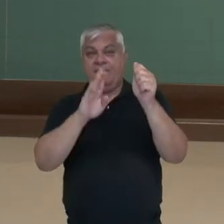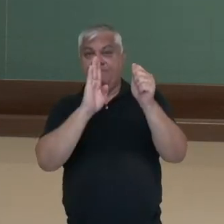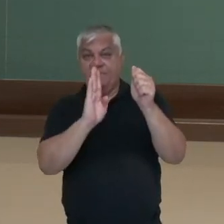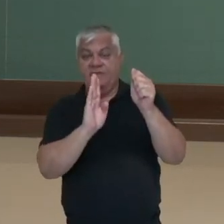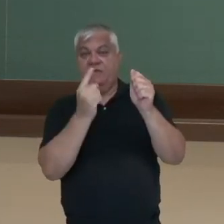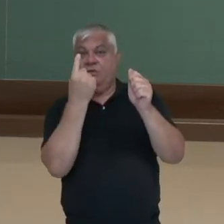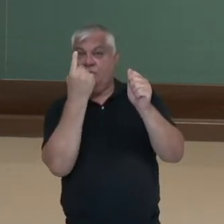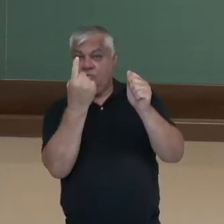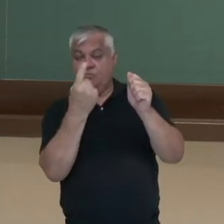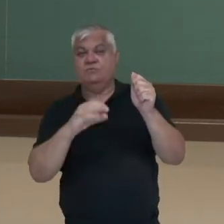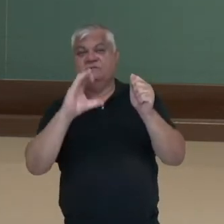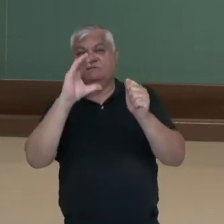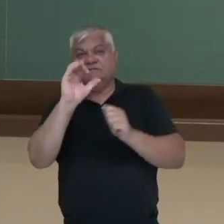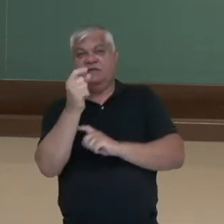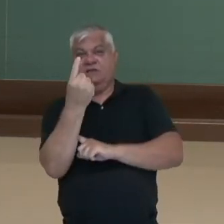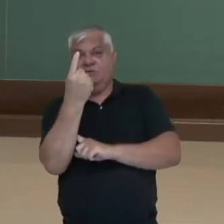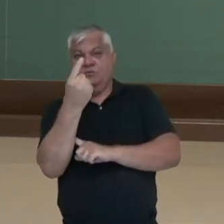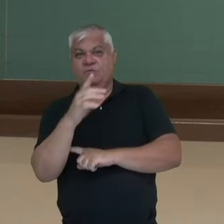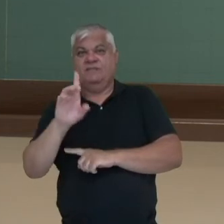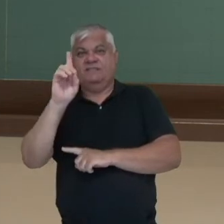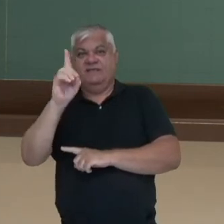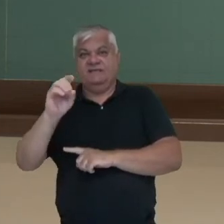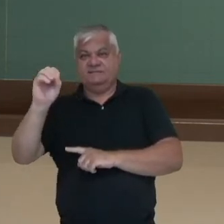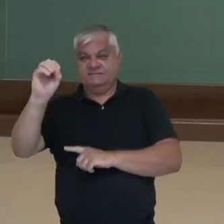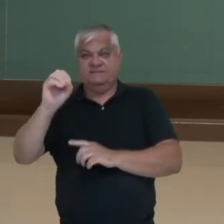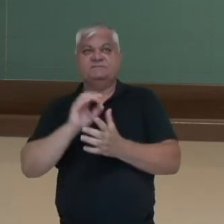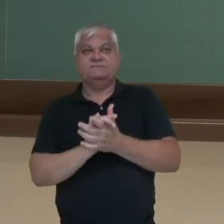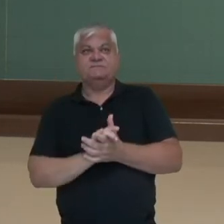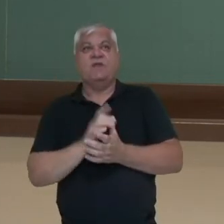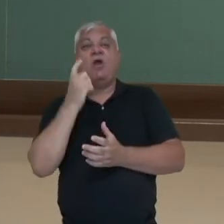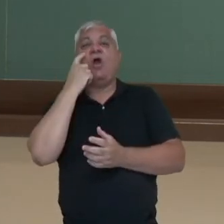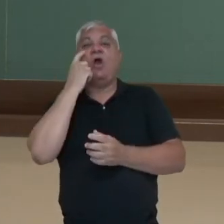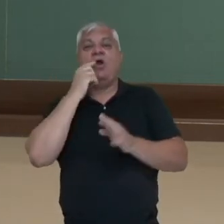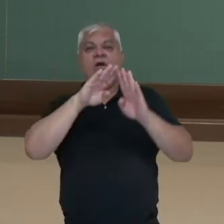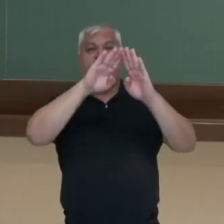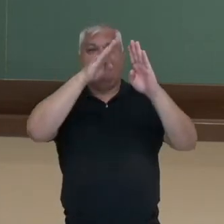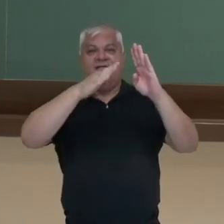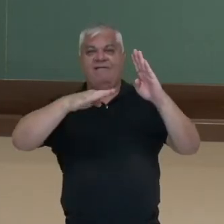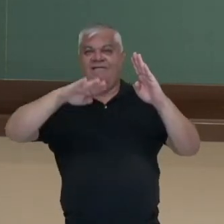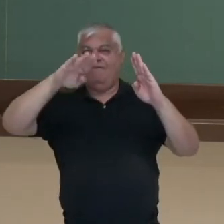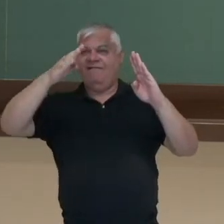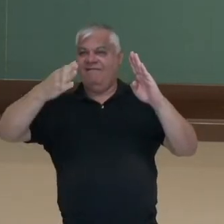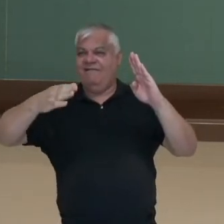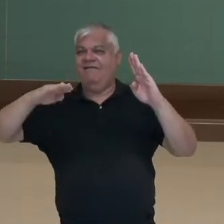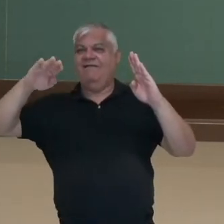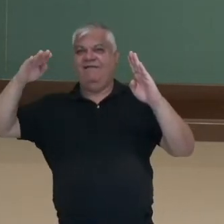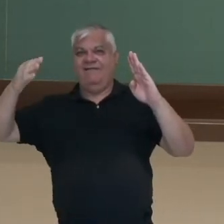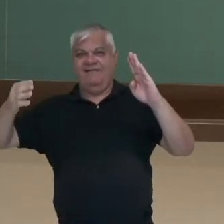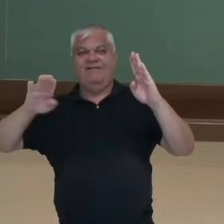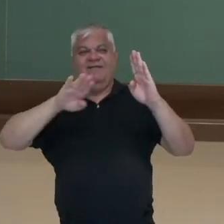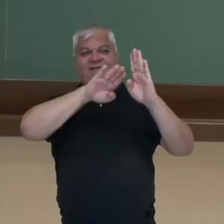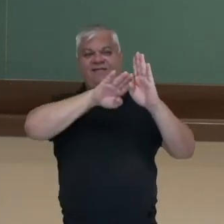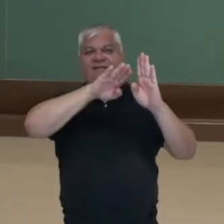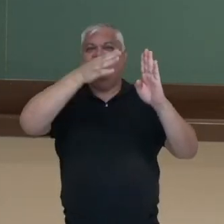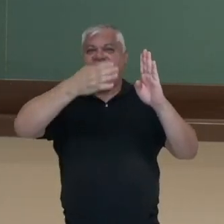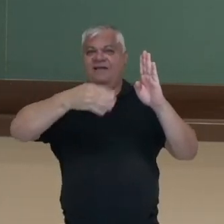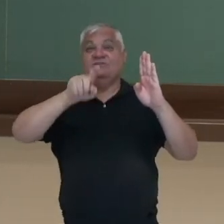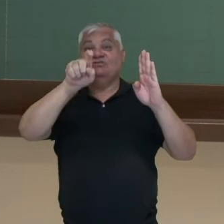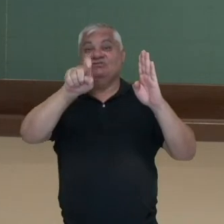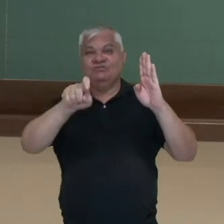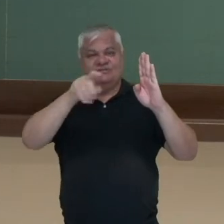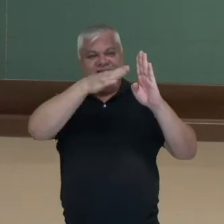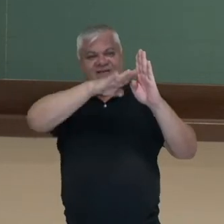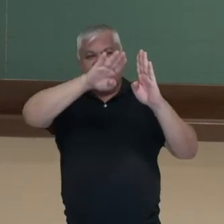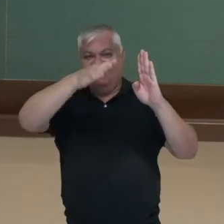a um, c igual a um e d igual a zero. Então, observe, então, que há um deslocamento vertical, né,